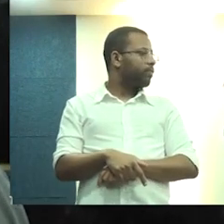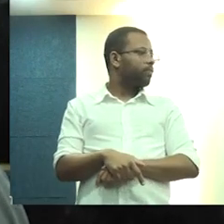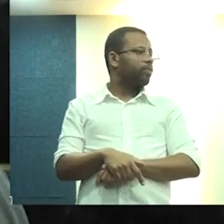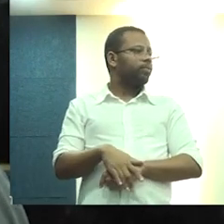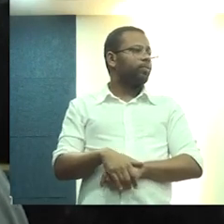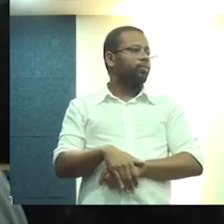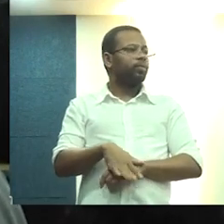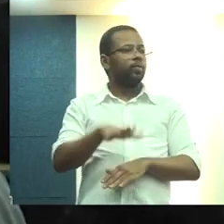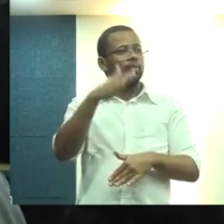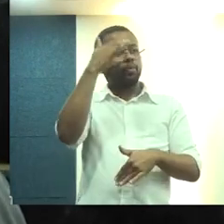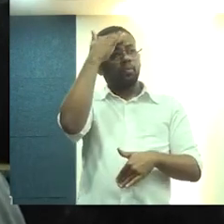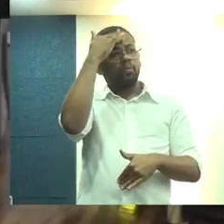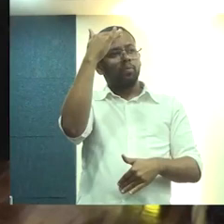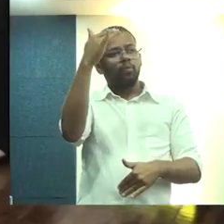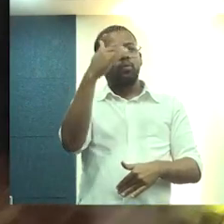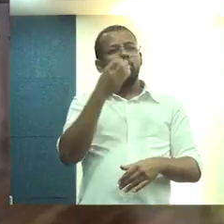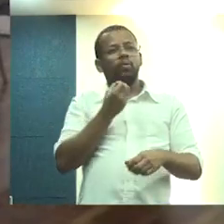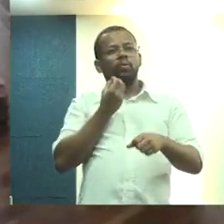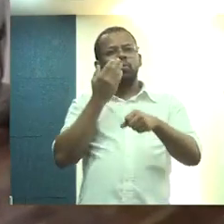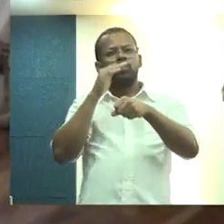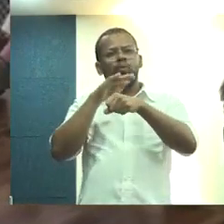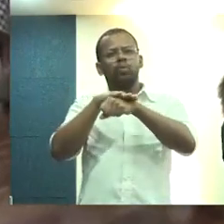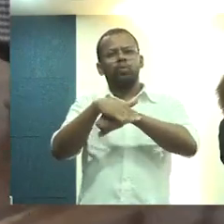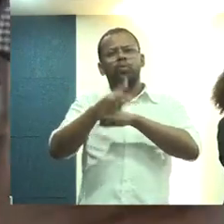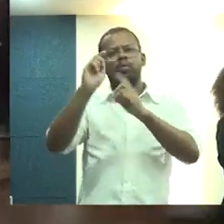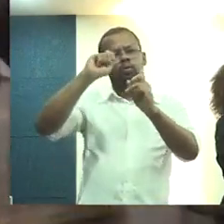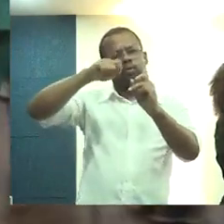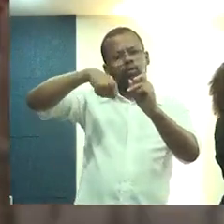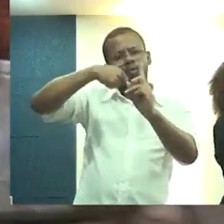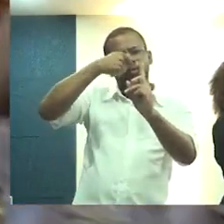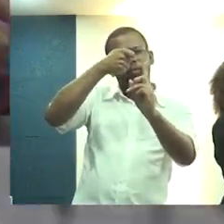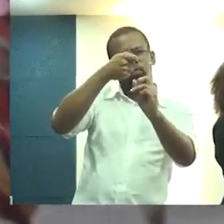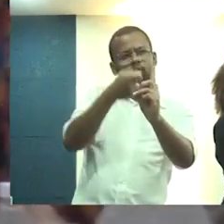Obrigada. Boa noite. Vou saudar...